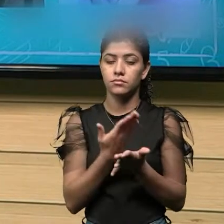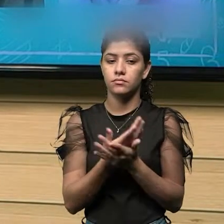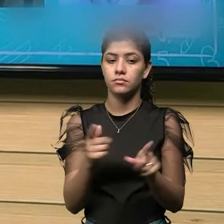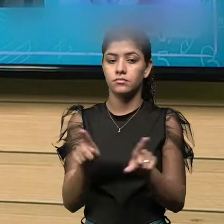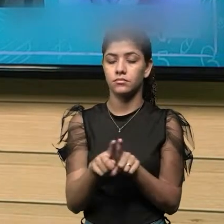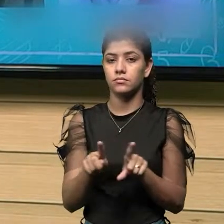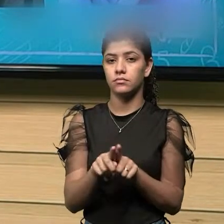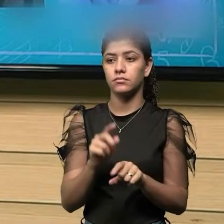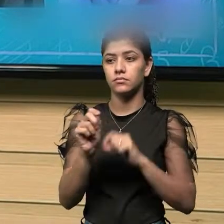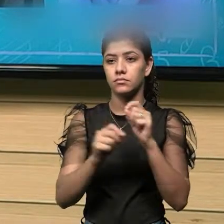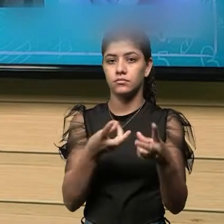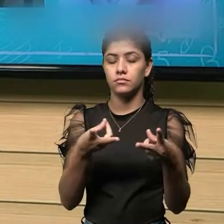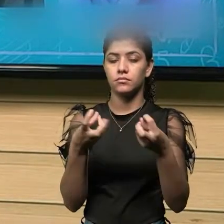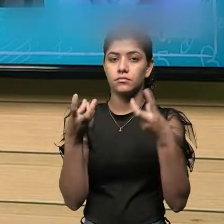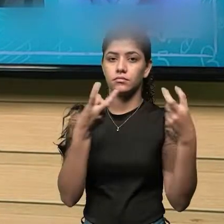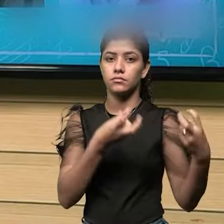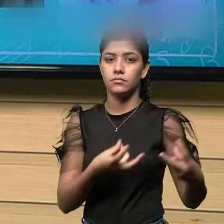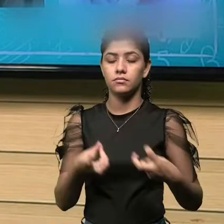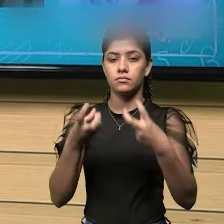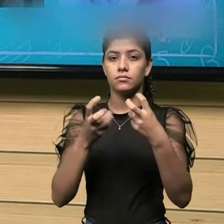nós vamos identificar